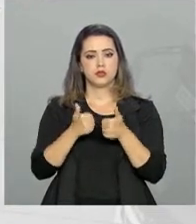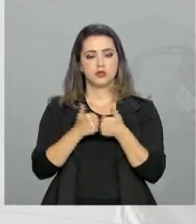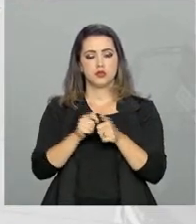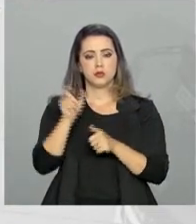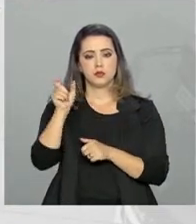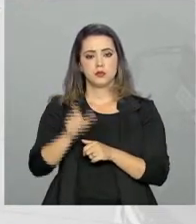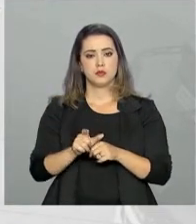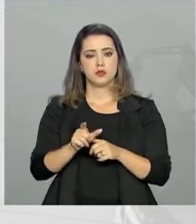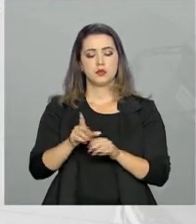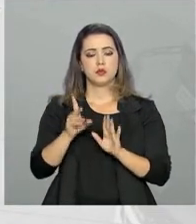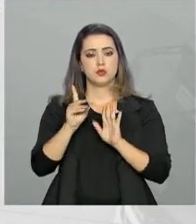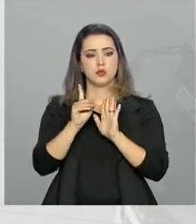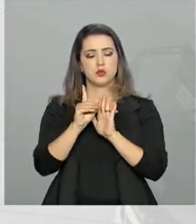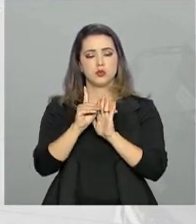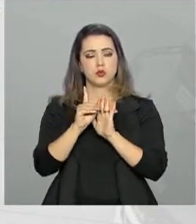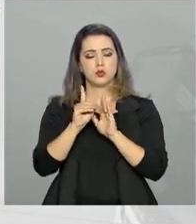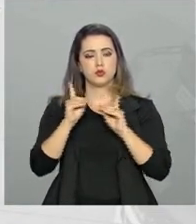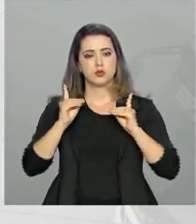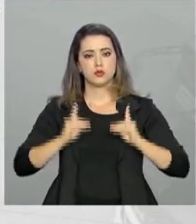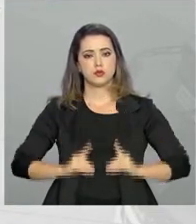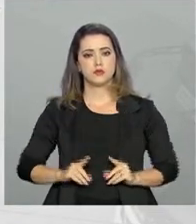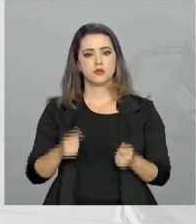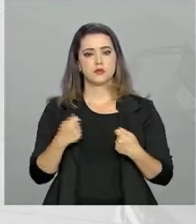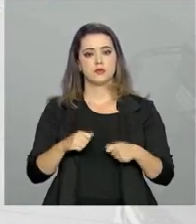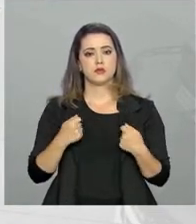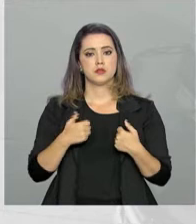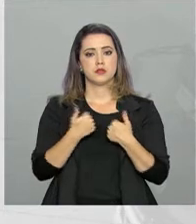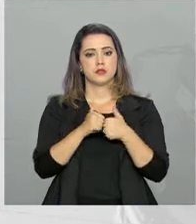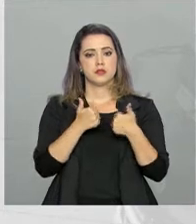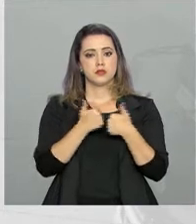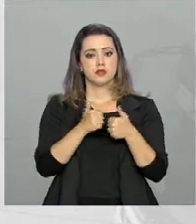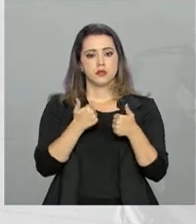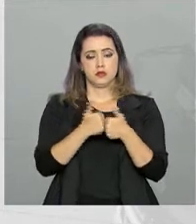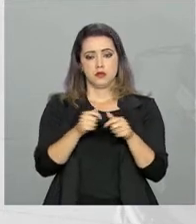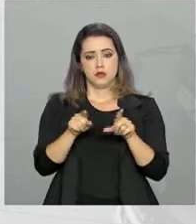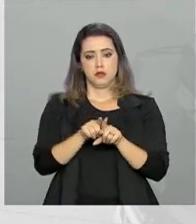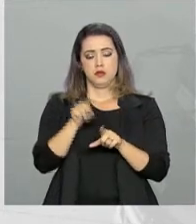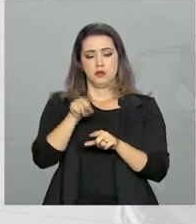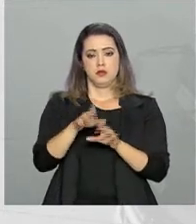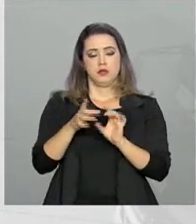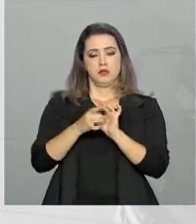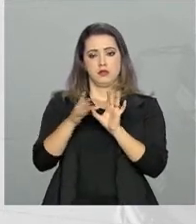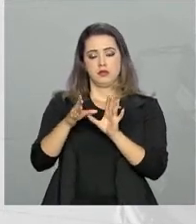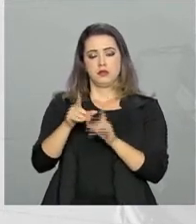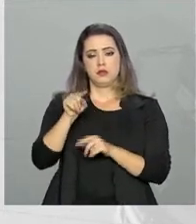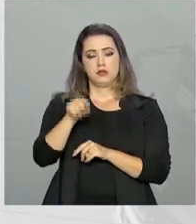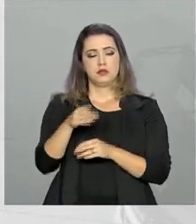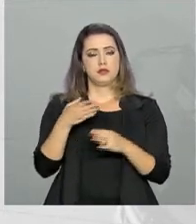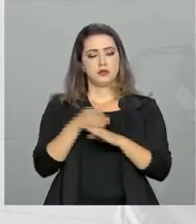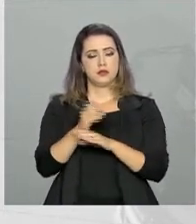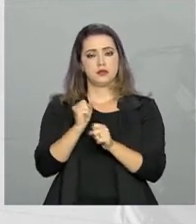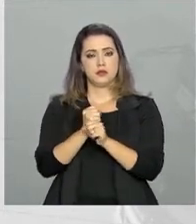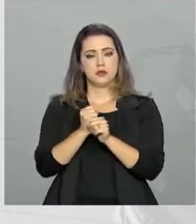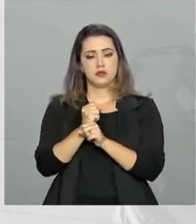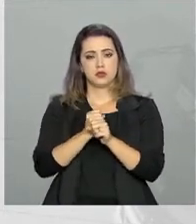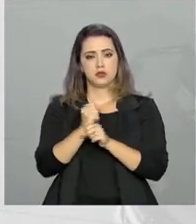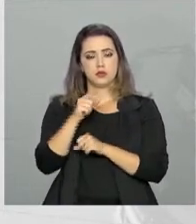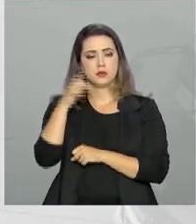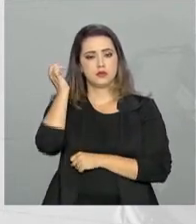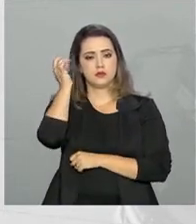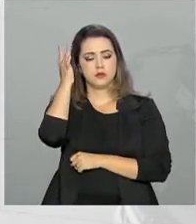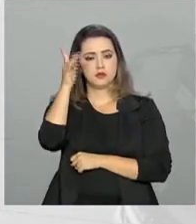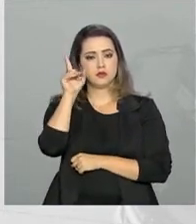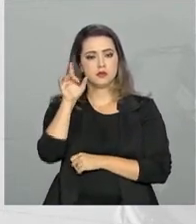doença renal crônica deve ter o cartão do passe-livre. E neste ano, o procedimento de solicitação do cartão ficou mais